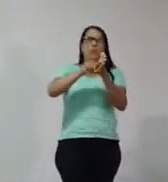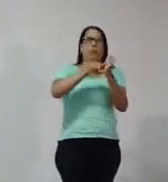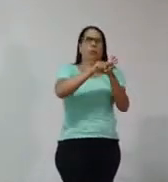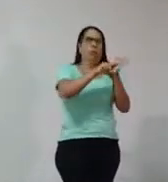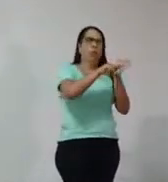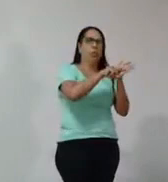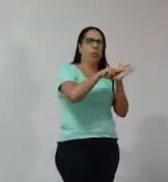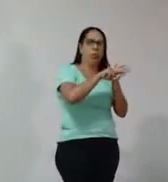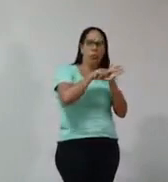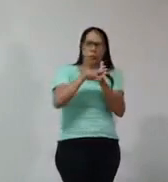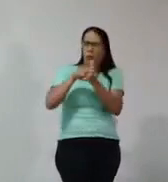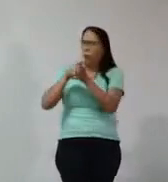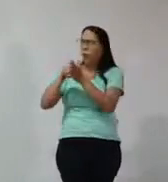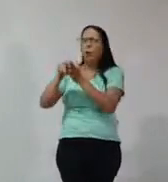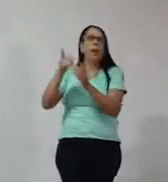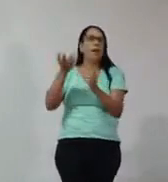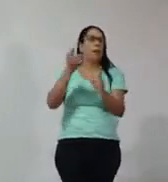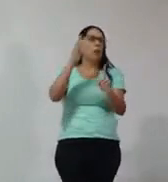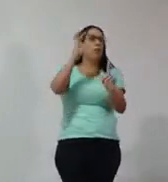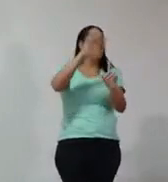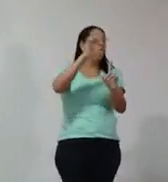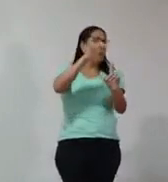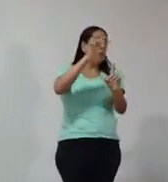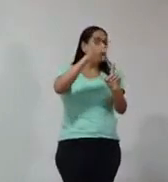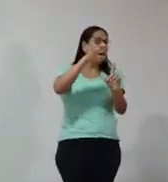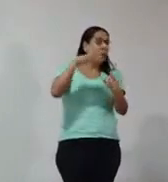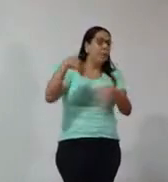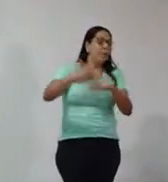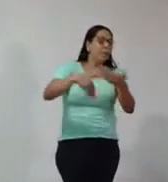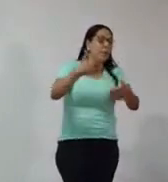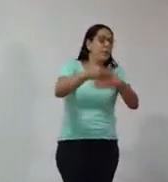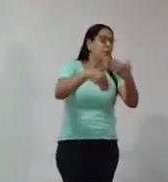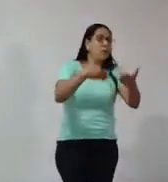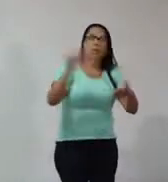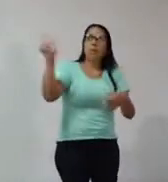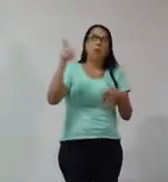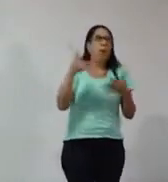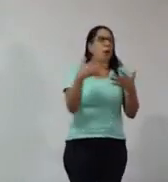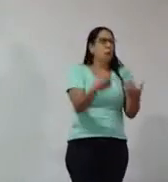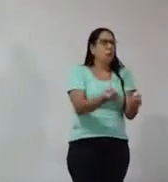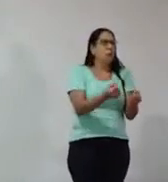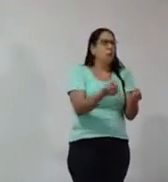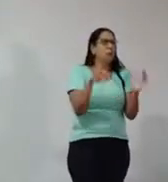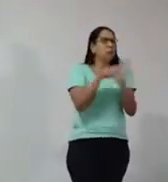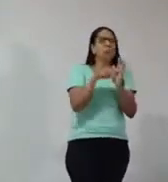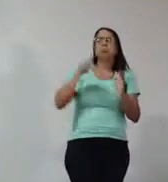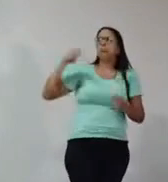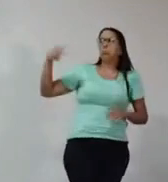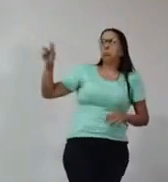E, por influência e, por toda sorte, dele ter aceito o convite do Diogo.